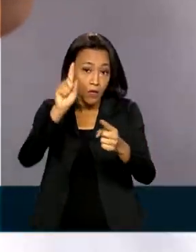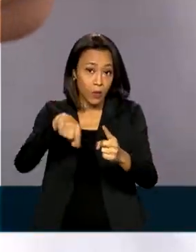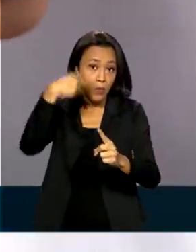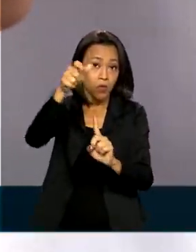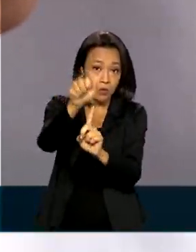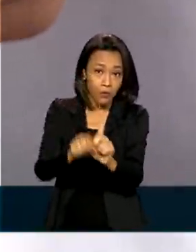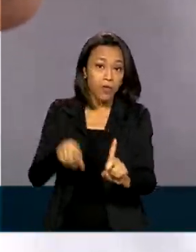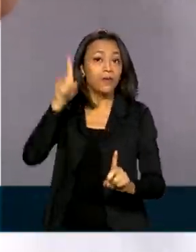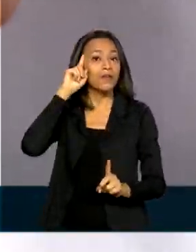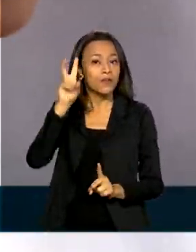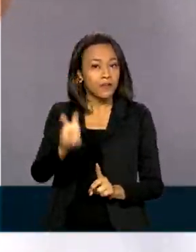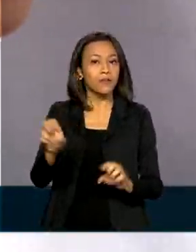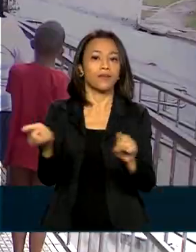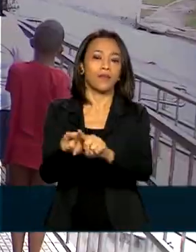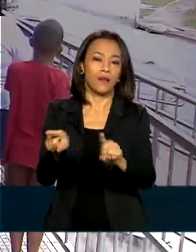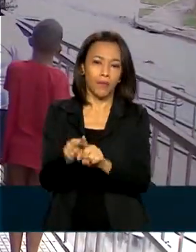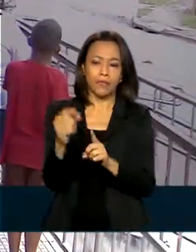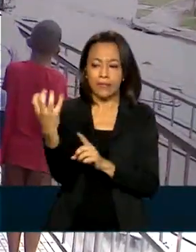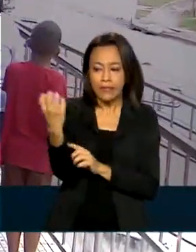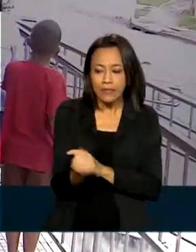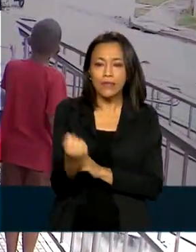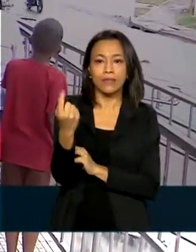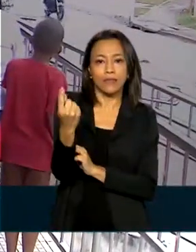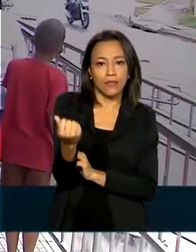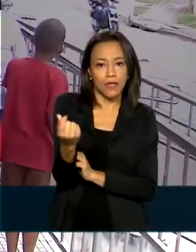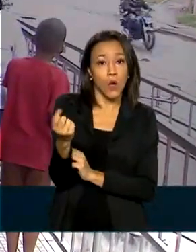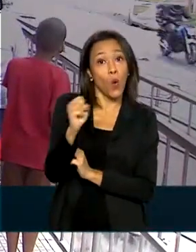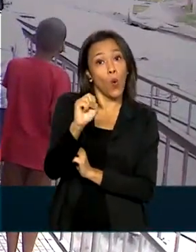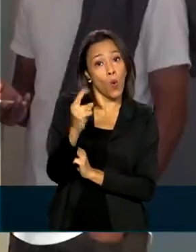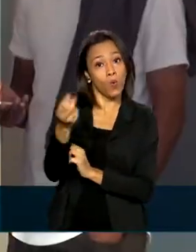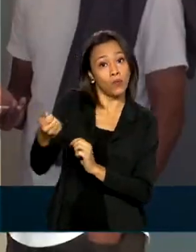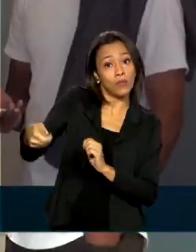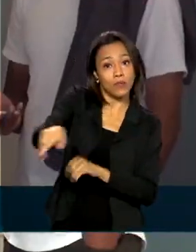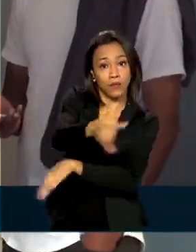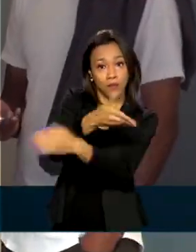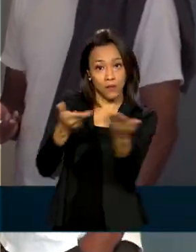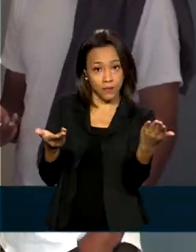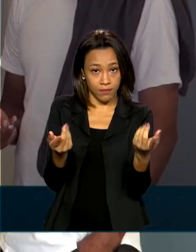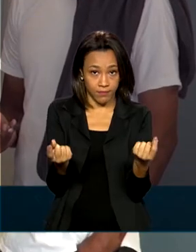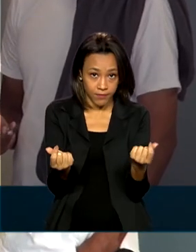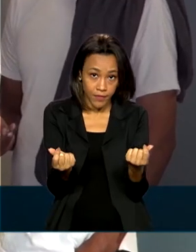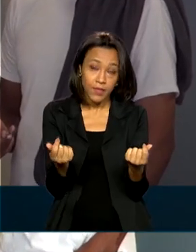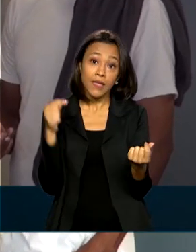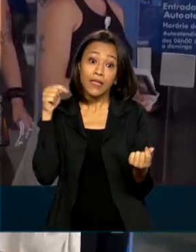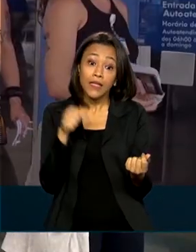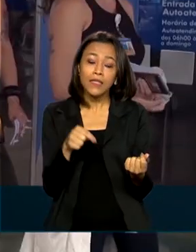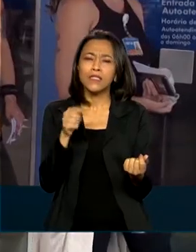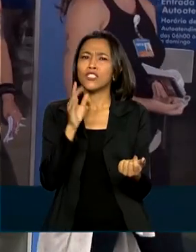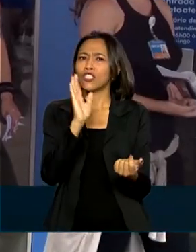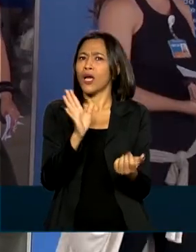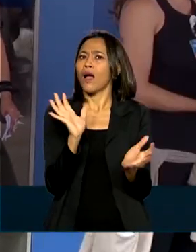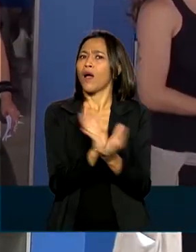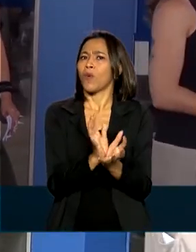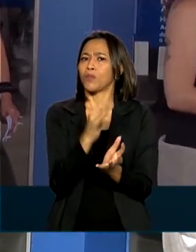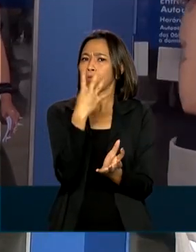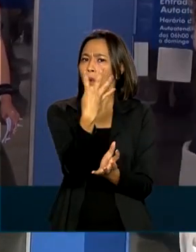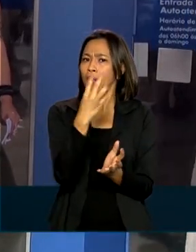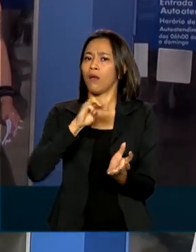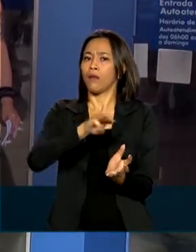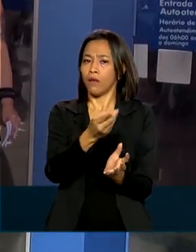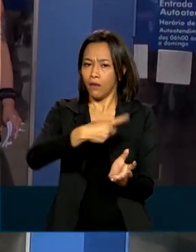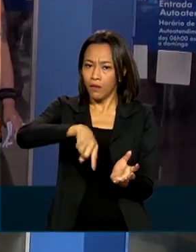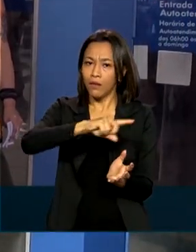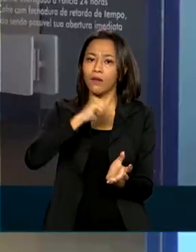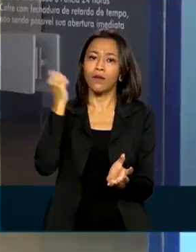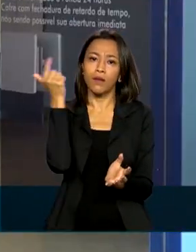a partir do dia 5, também para saques em dinheiro ou transferências. Nessa rodada, 4 milhões de pessoas serão beneficiadas.